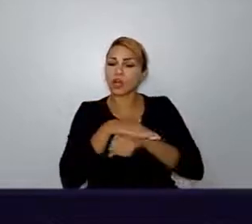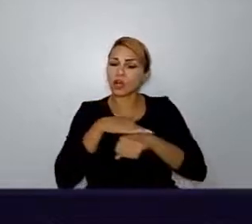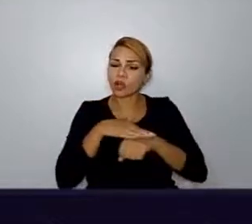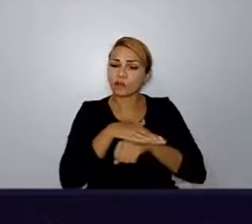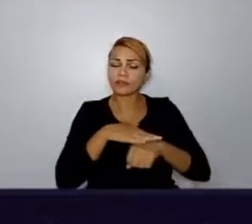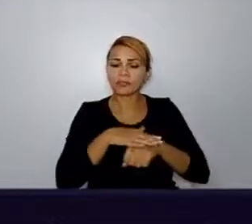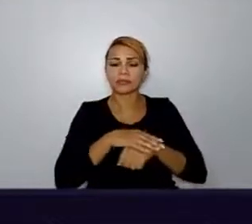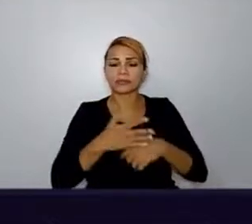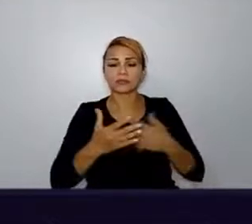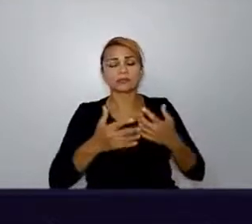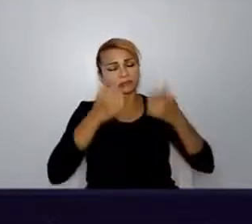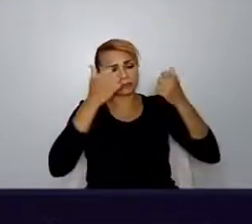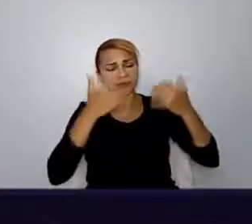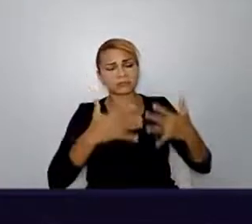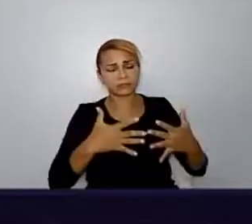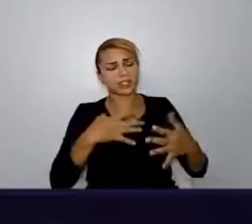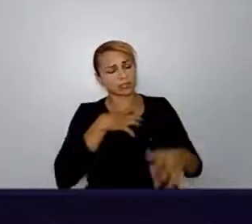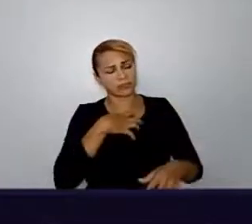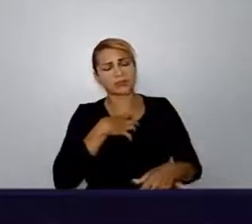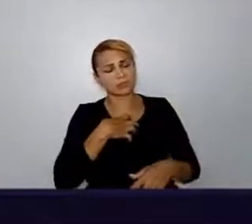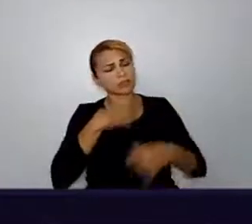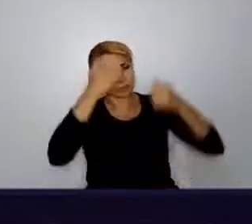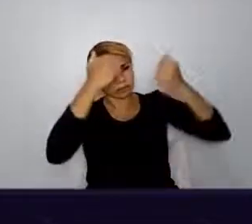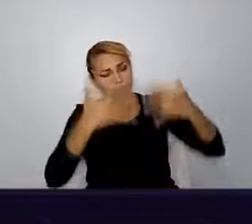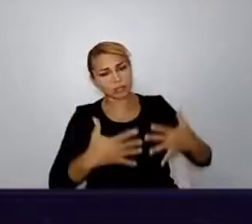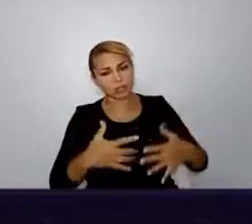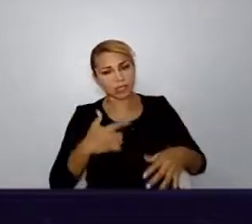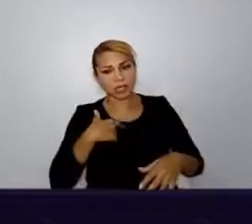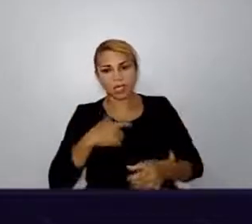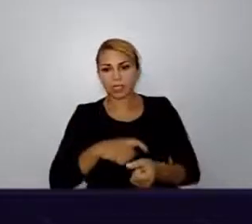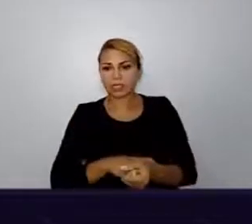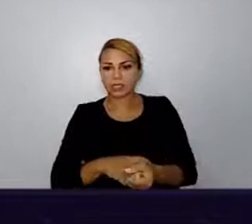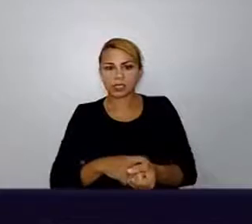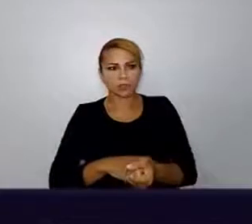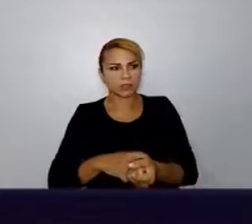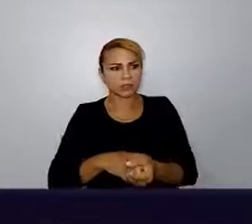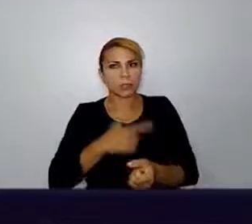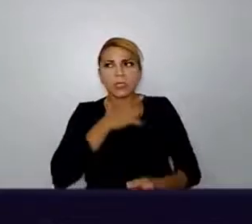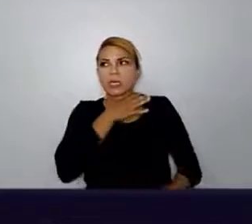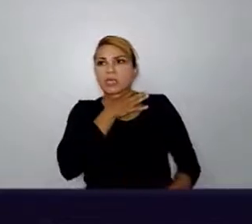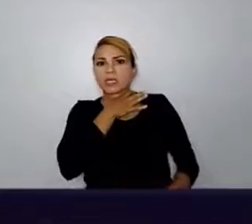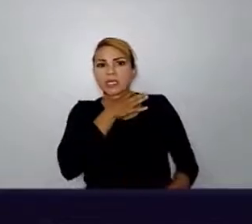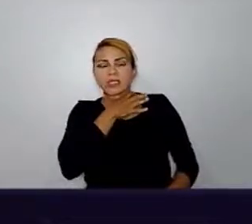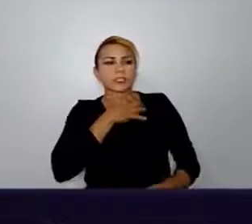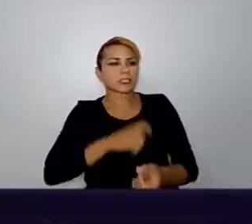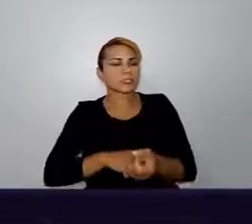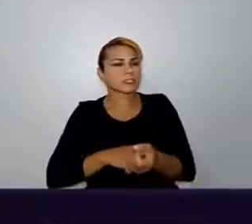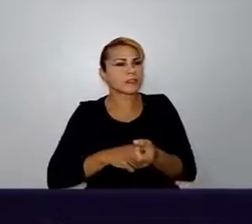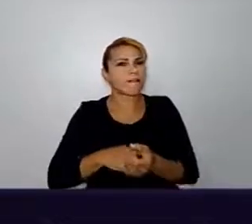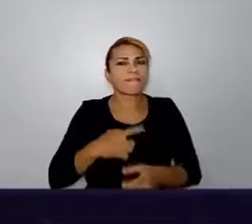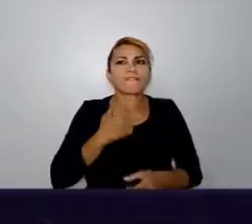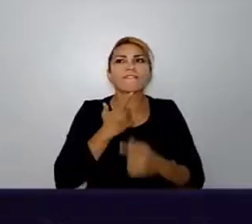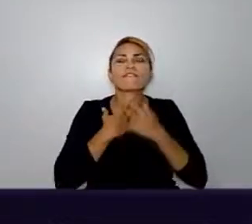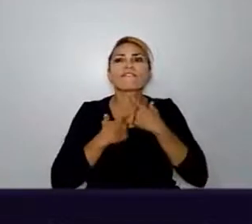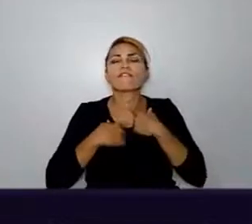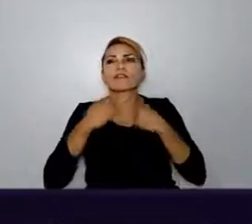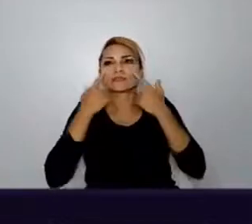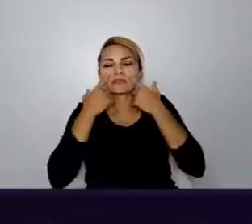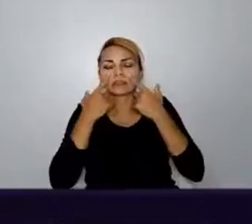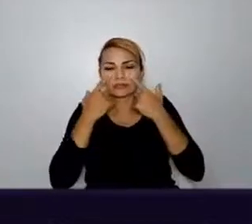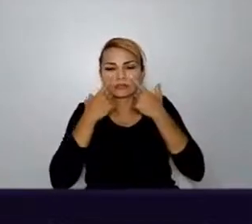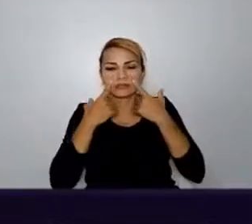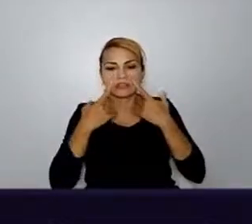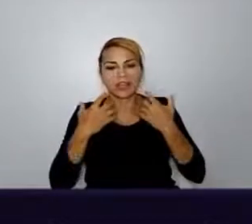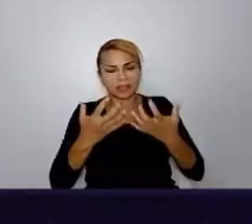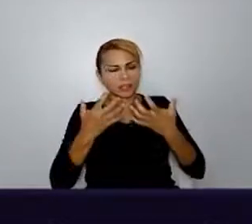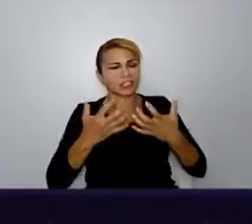fez o que eu me sentisse, tipo, eu quando fico nervosa, eu fico logo com aquele nó na garganta e a vontade de chorar, sabe? E aí me deu vontade logo de